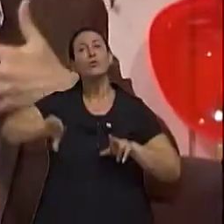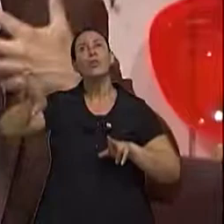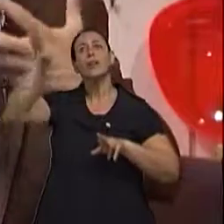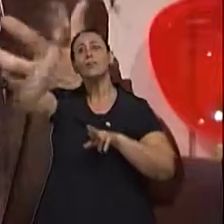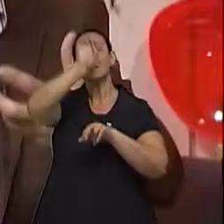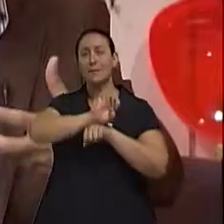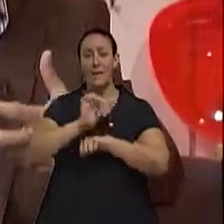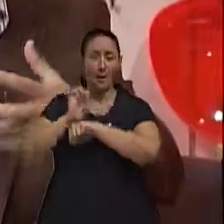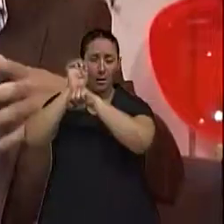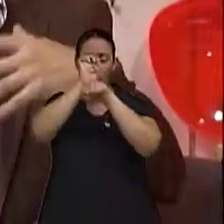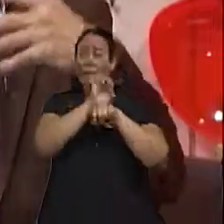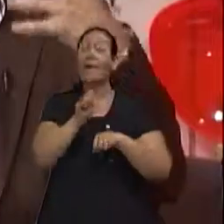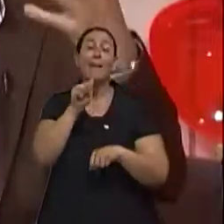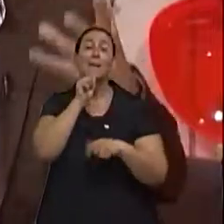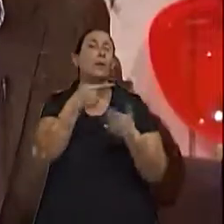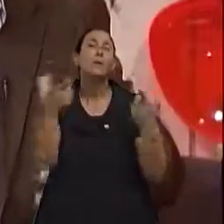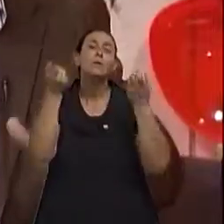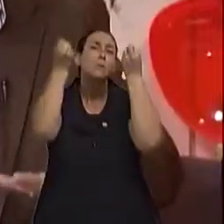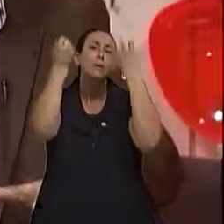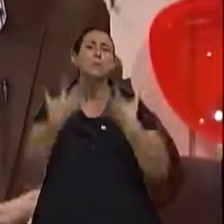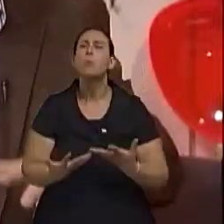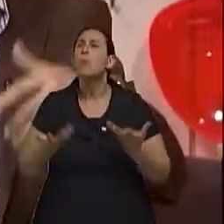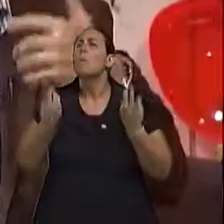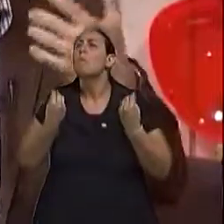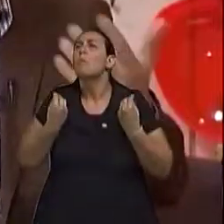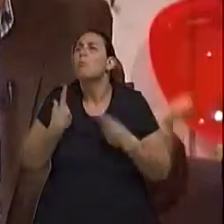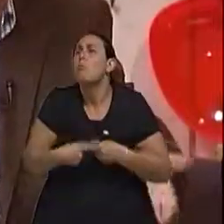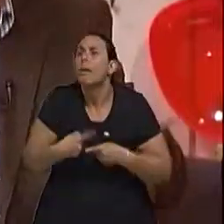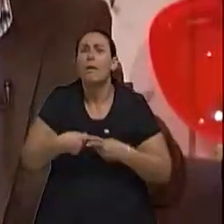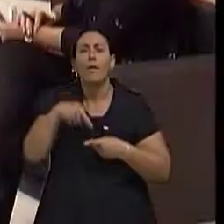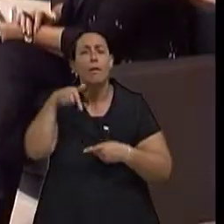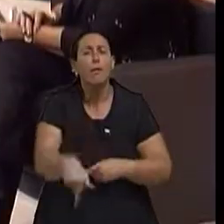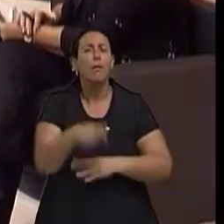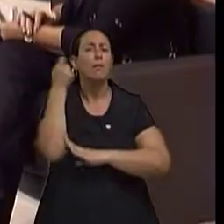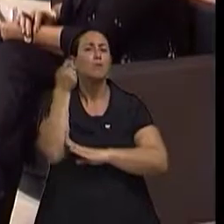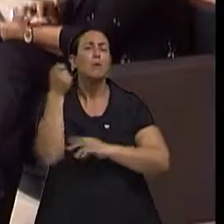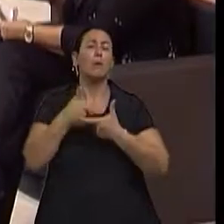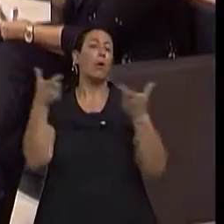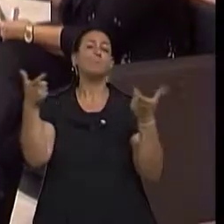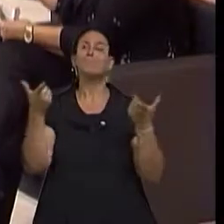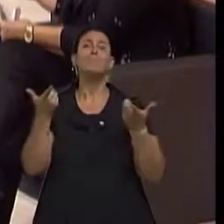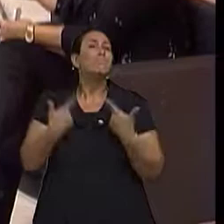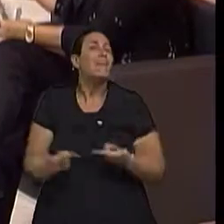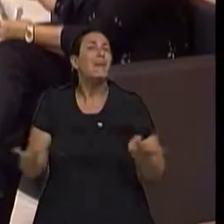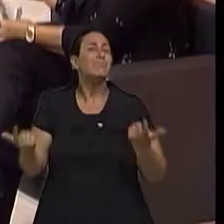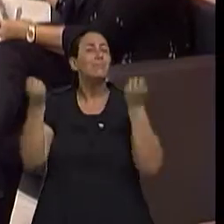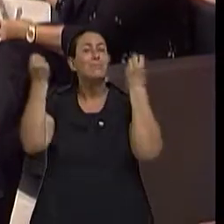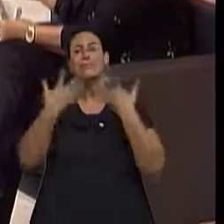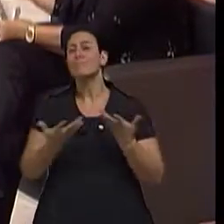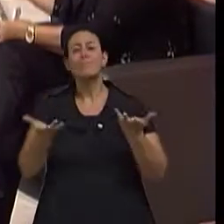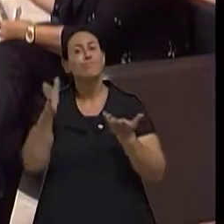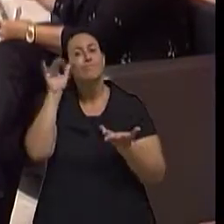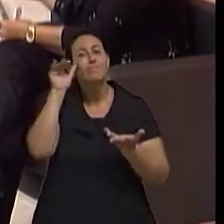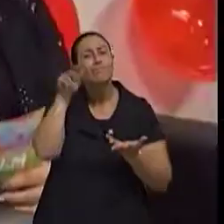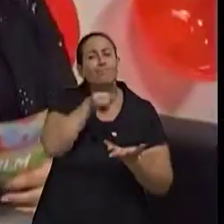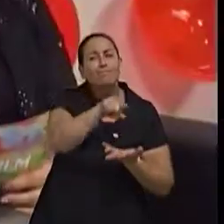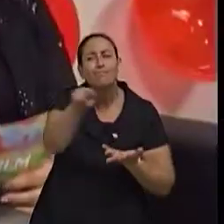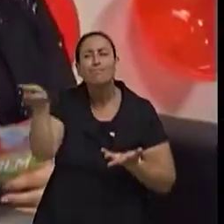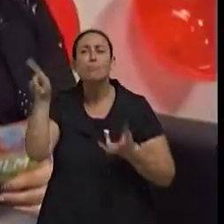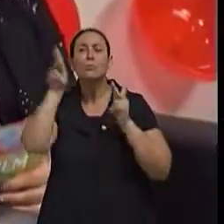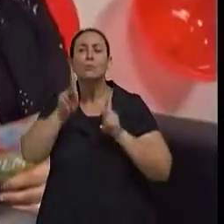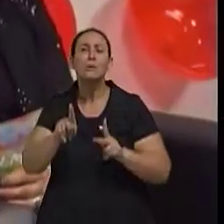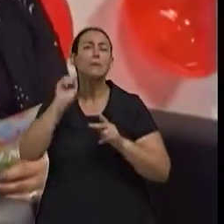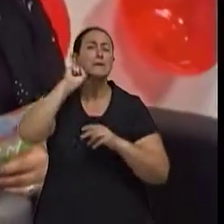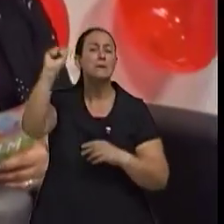Nós ainda não temos uma explicação global a respeito disso, nós temos algumas hipóteses. Sim, a partir das observações e da constatação,